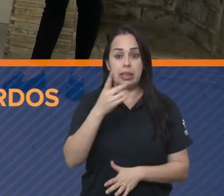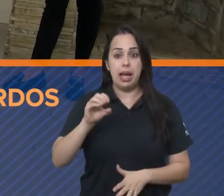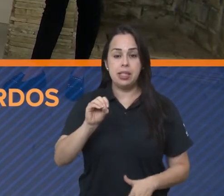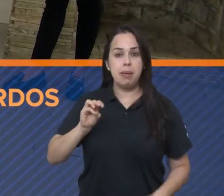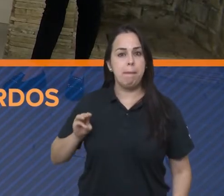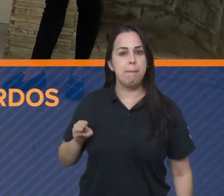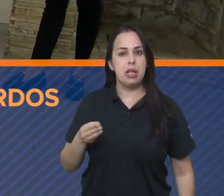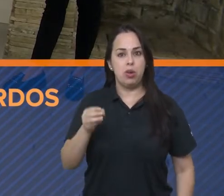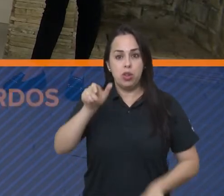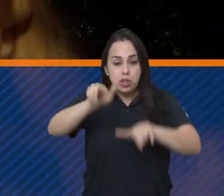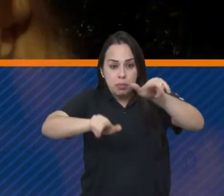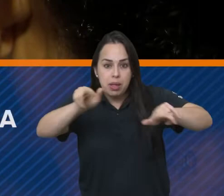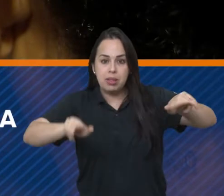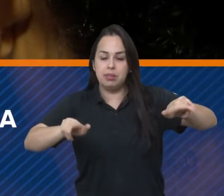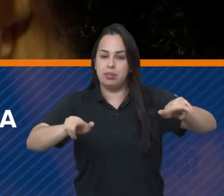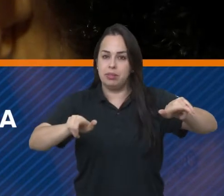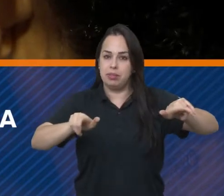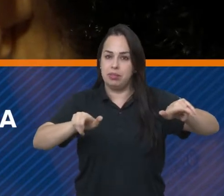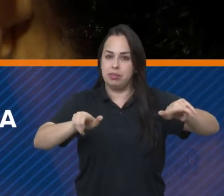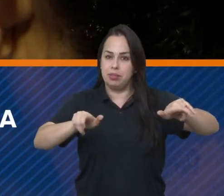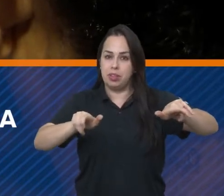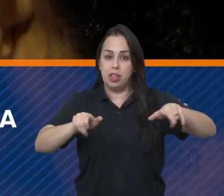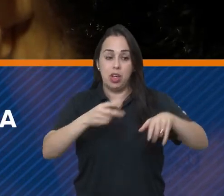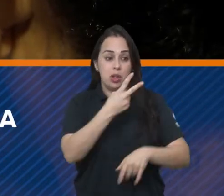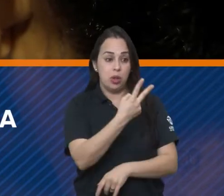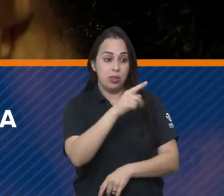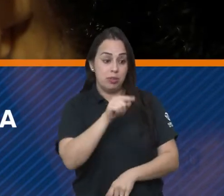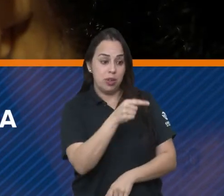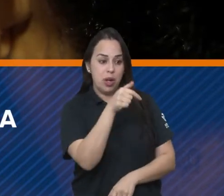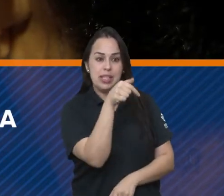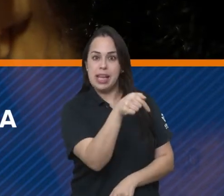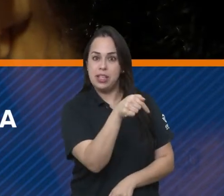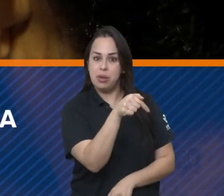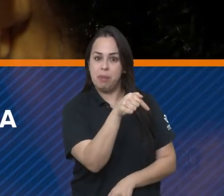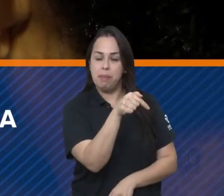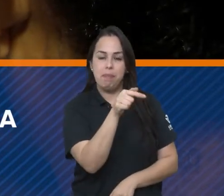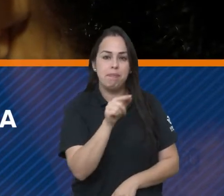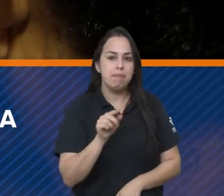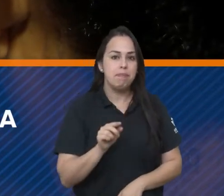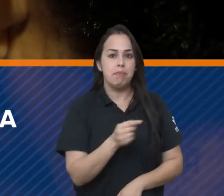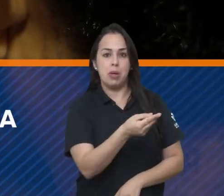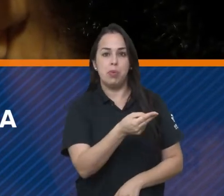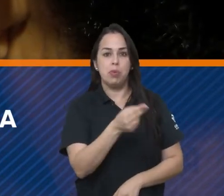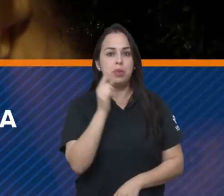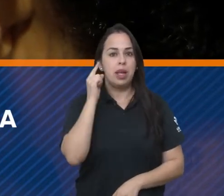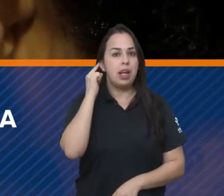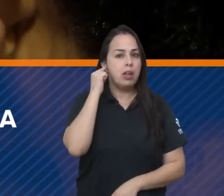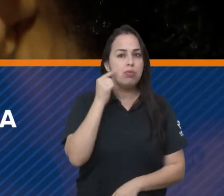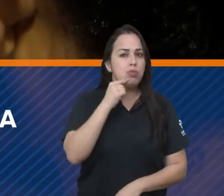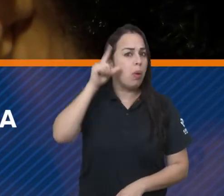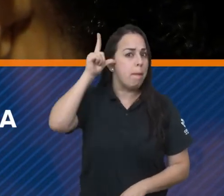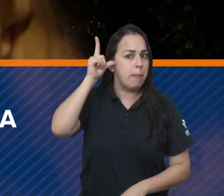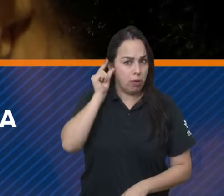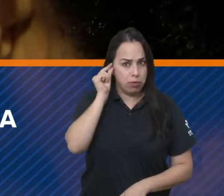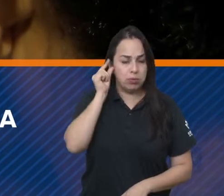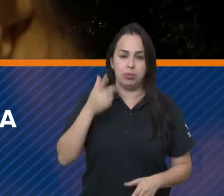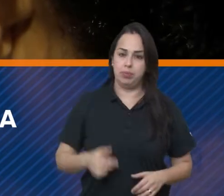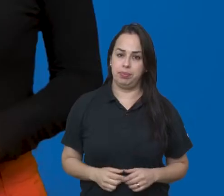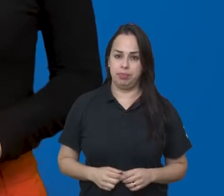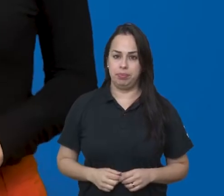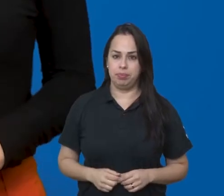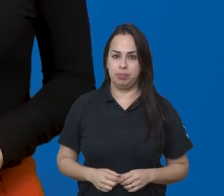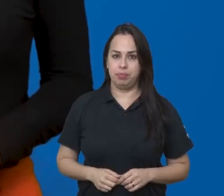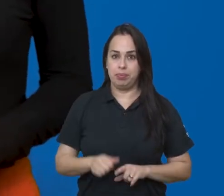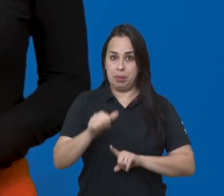milhões de cidadãos. Desse número, 2,7 milhões têm surdez profunda, segundo o IBGE.